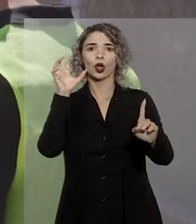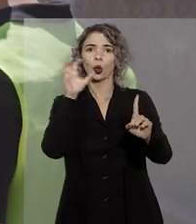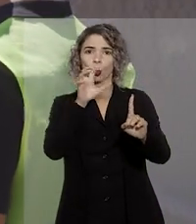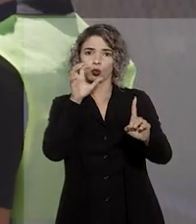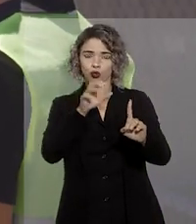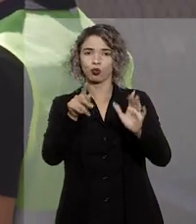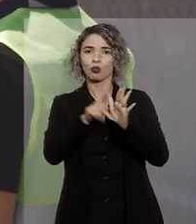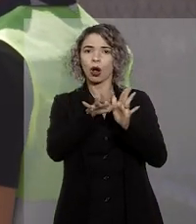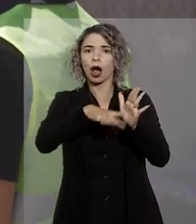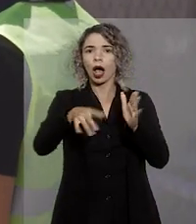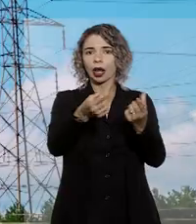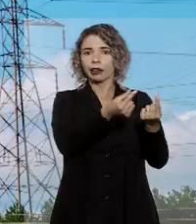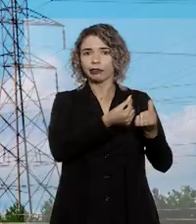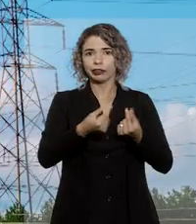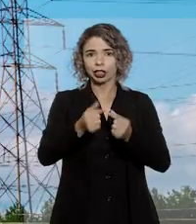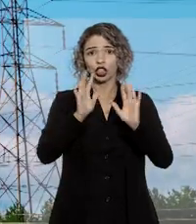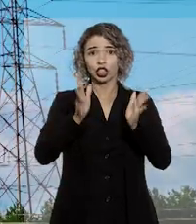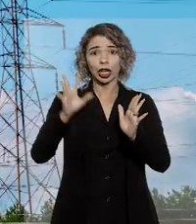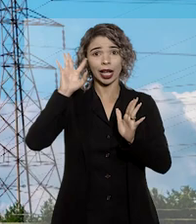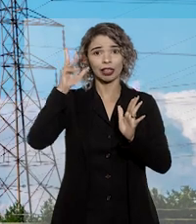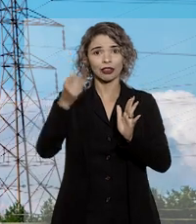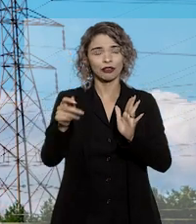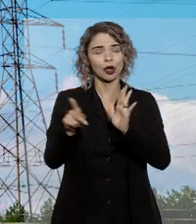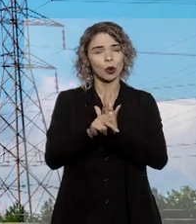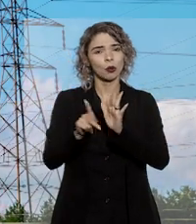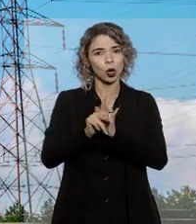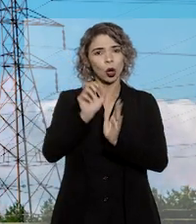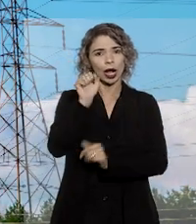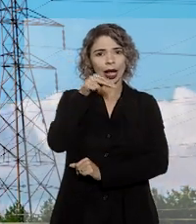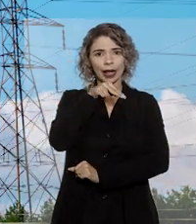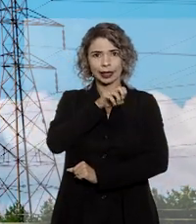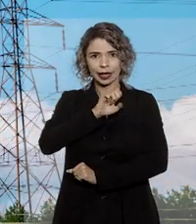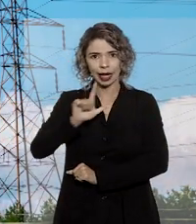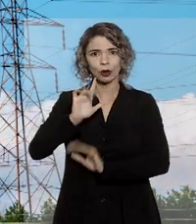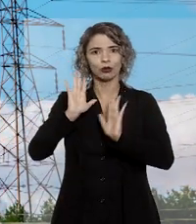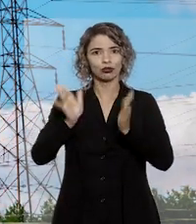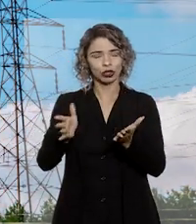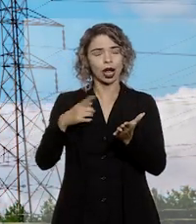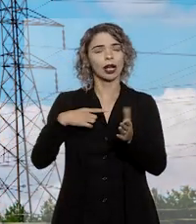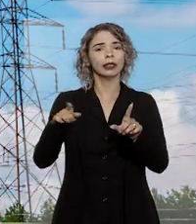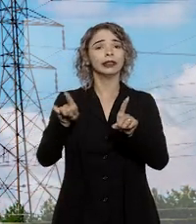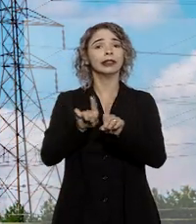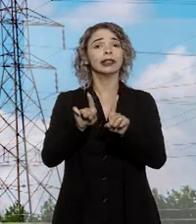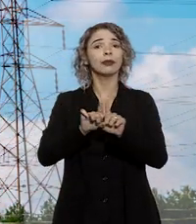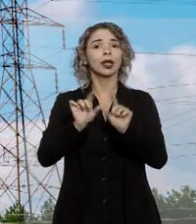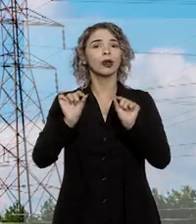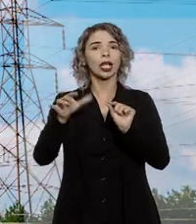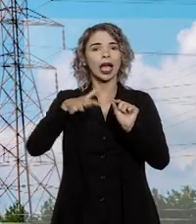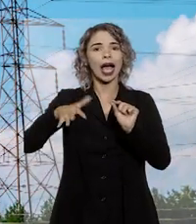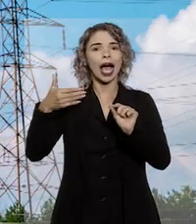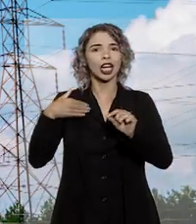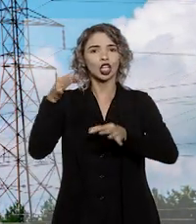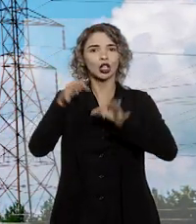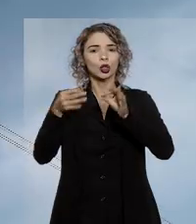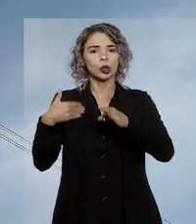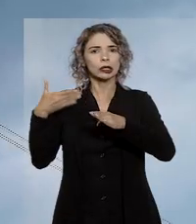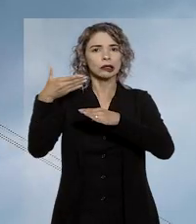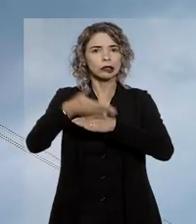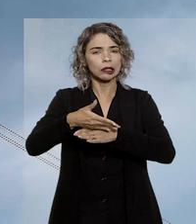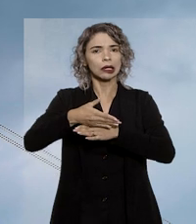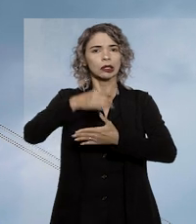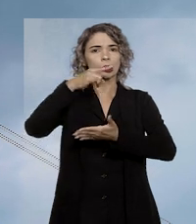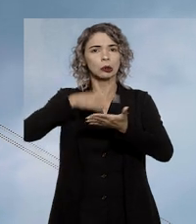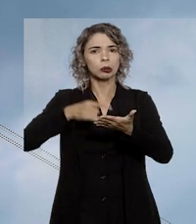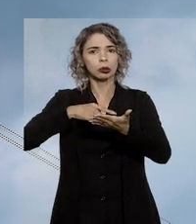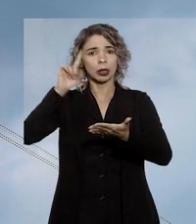enorme impacto financeiro, já previamente definidas em atos da agência reguladora, de modo que a interferência pelo judiciário